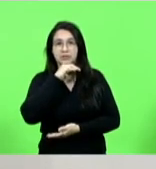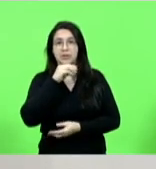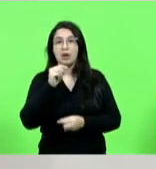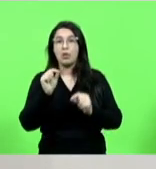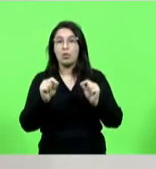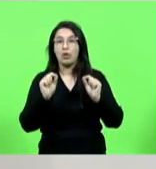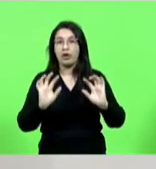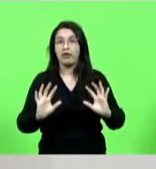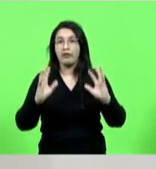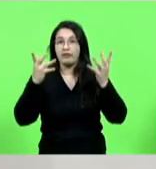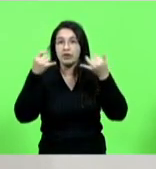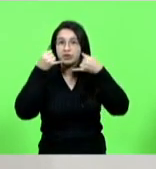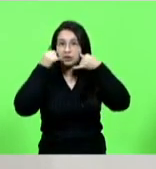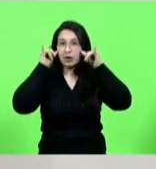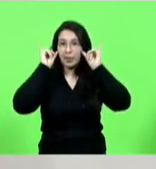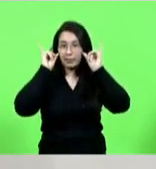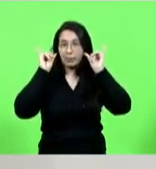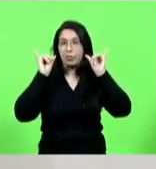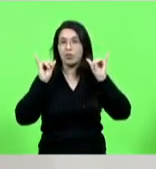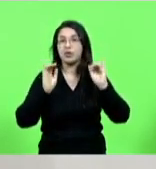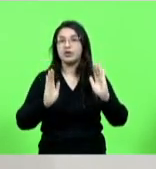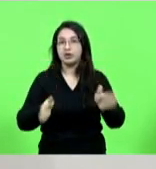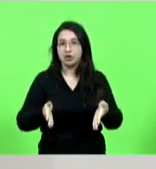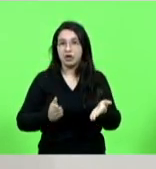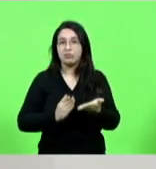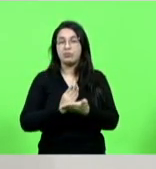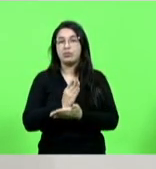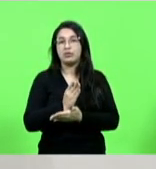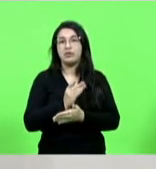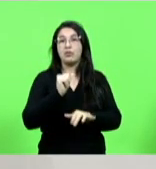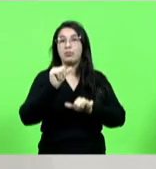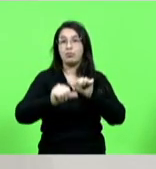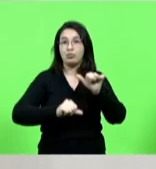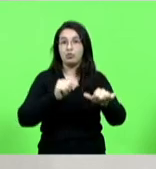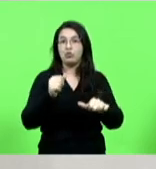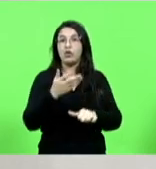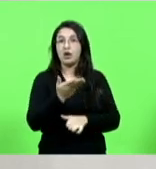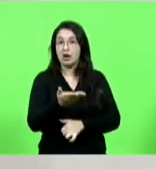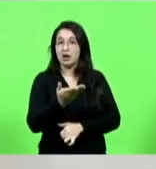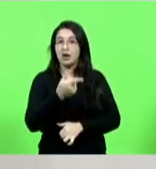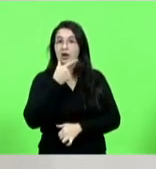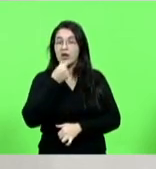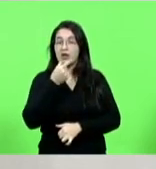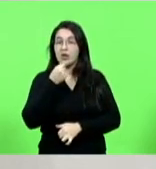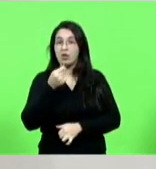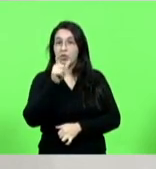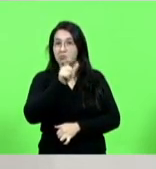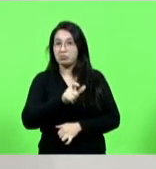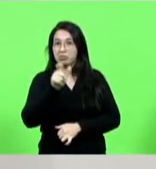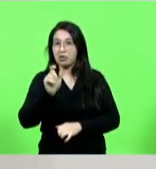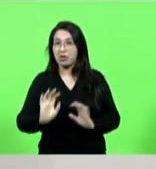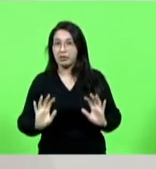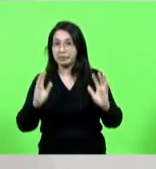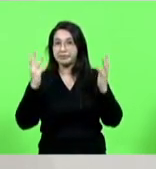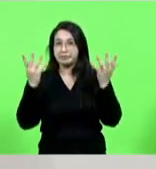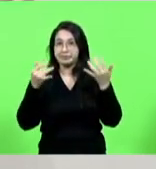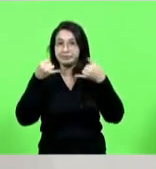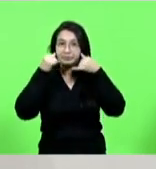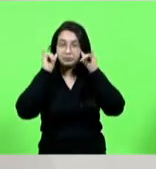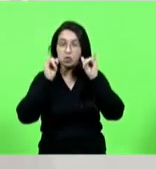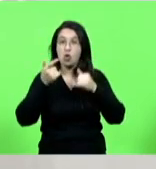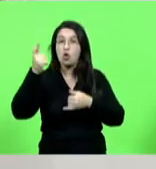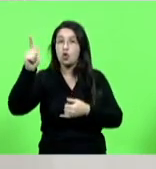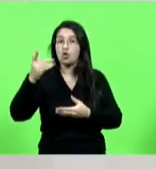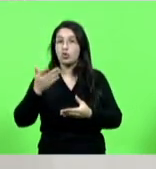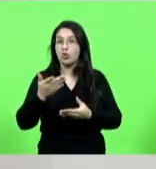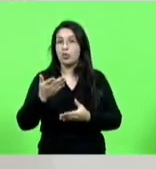nós já aprovamos um projeto que multa o farrista e eu apresentei um outro projeto agora esse projeto já é lei